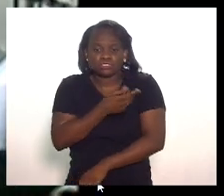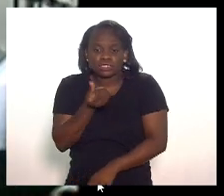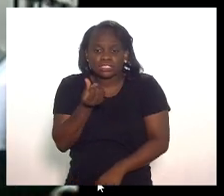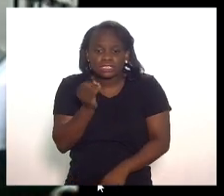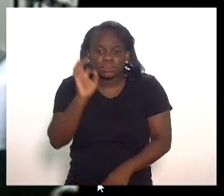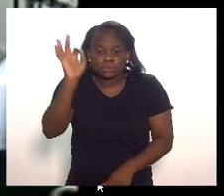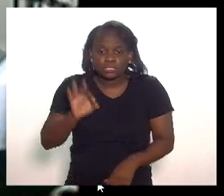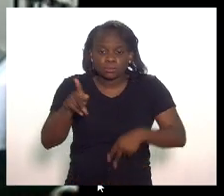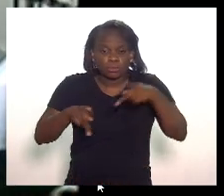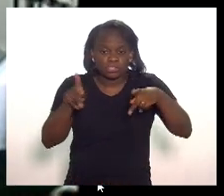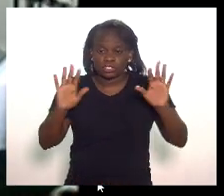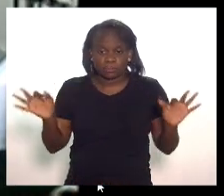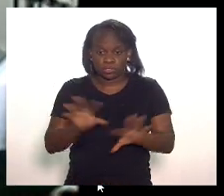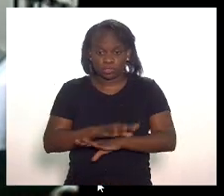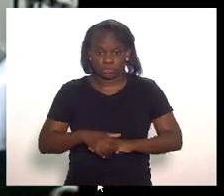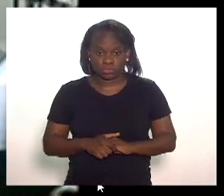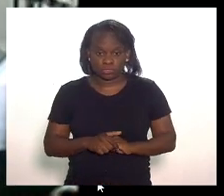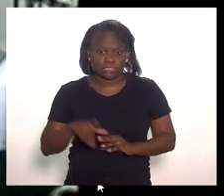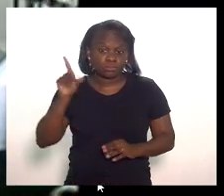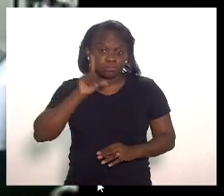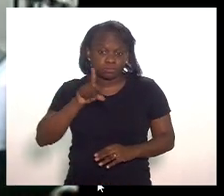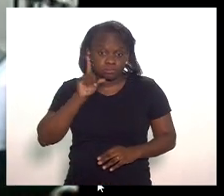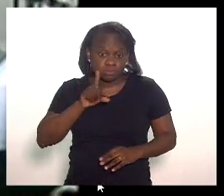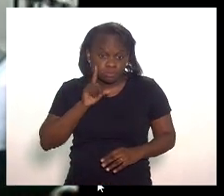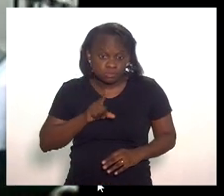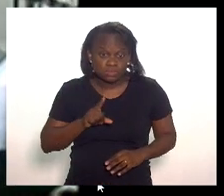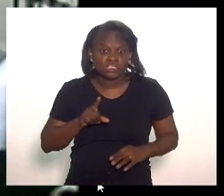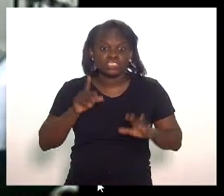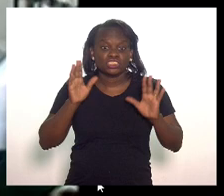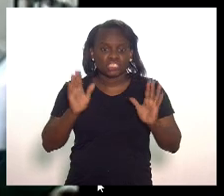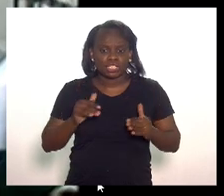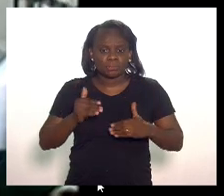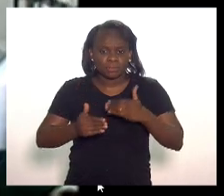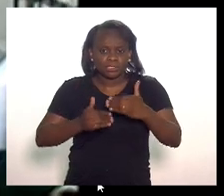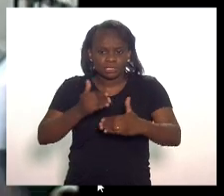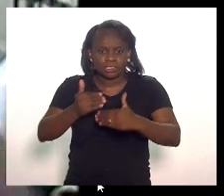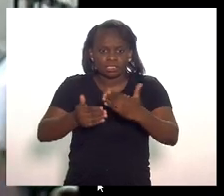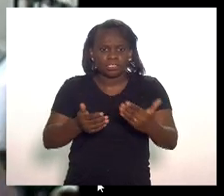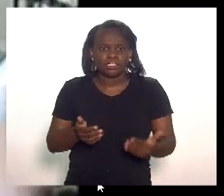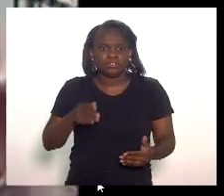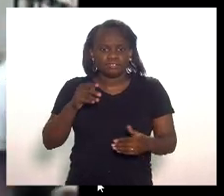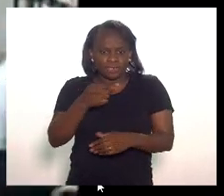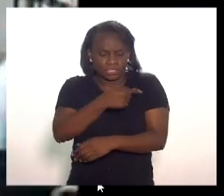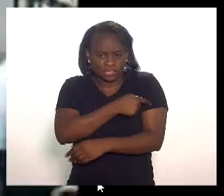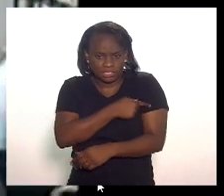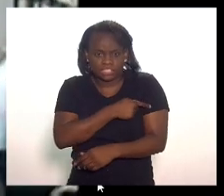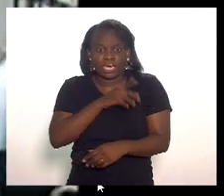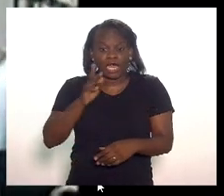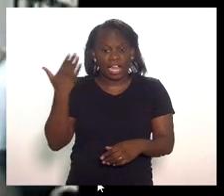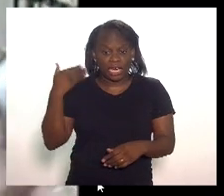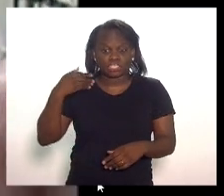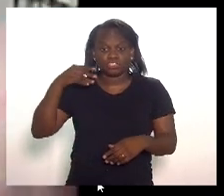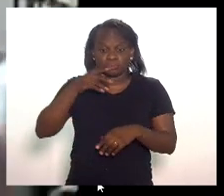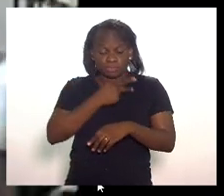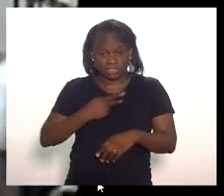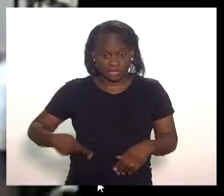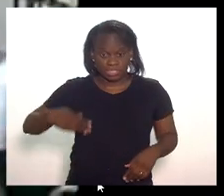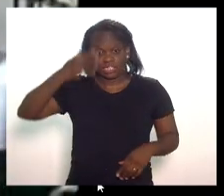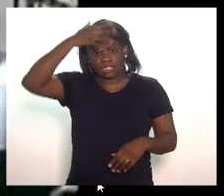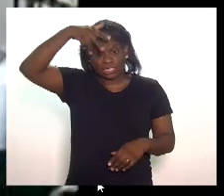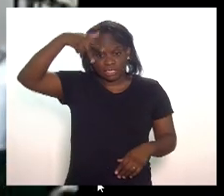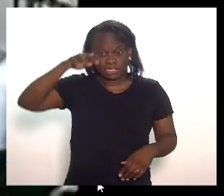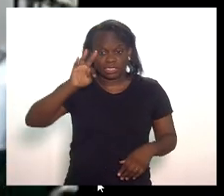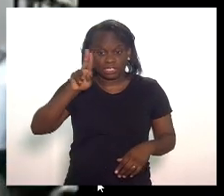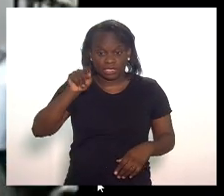% da população Estados Unidos estava já adiantado na vacinação quando o presidente ainda era o Trump um governo também de